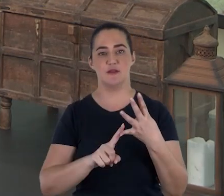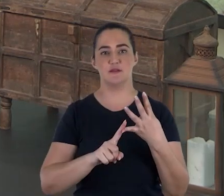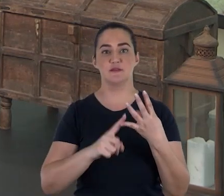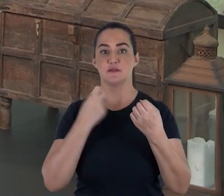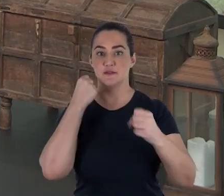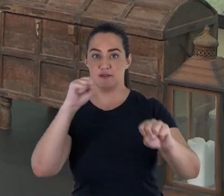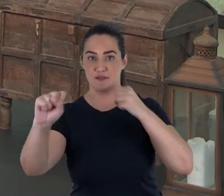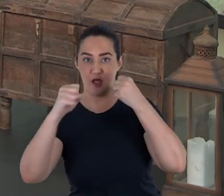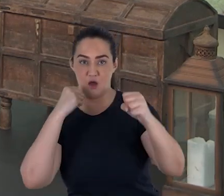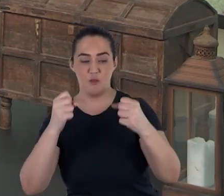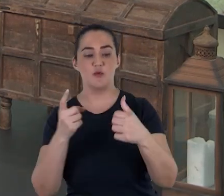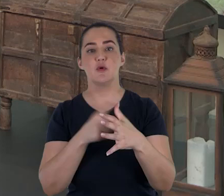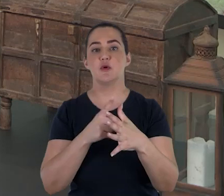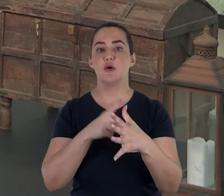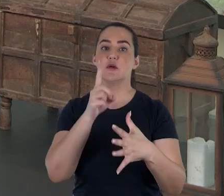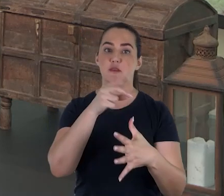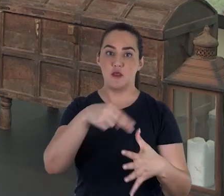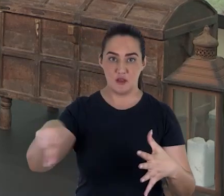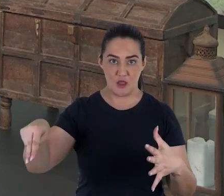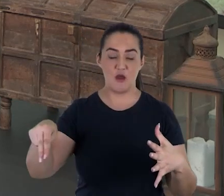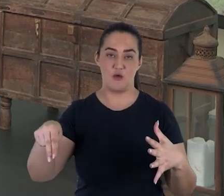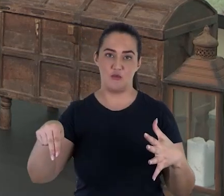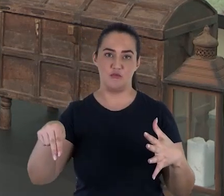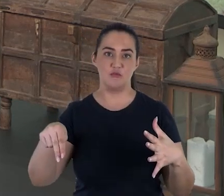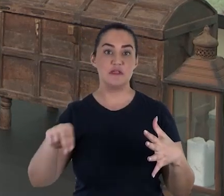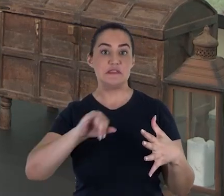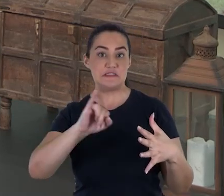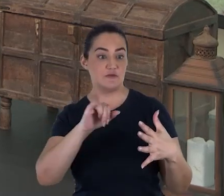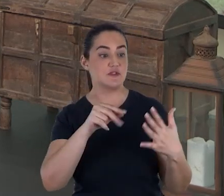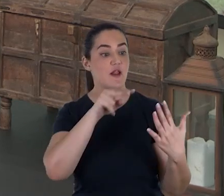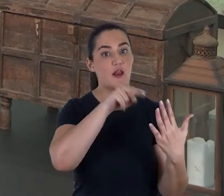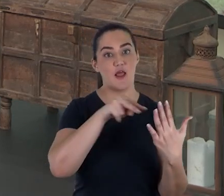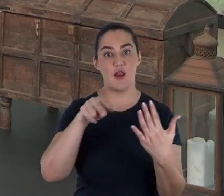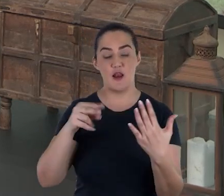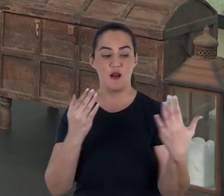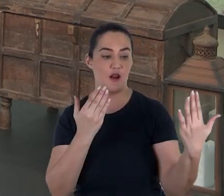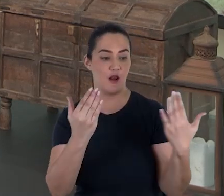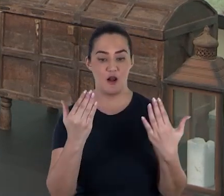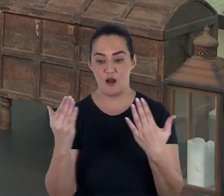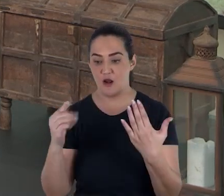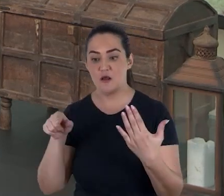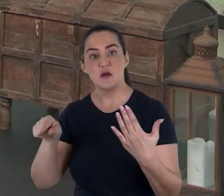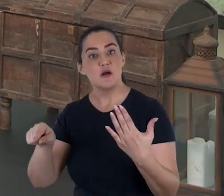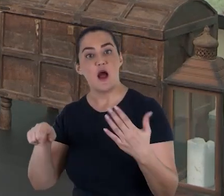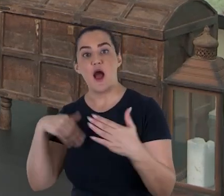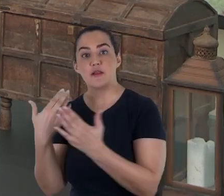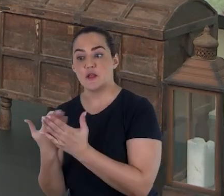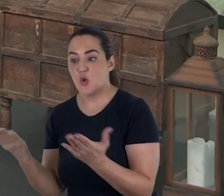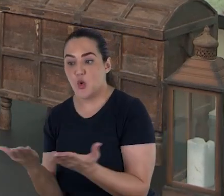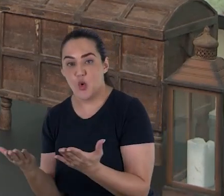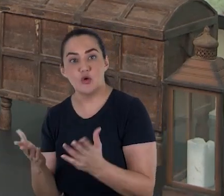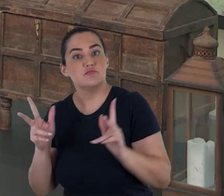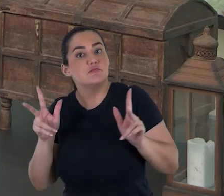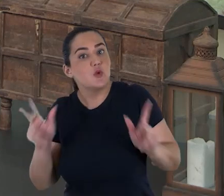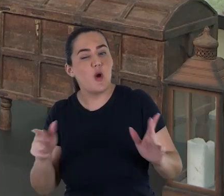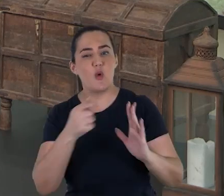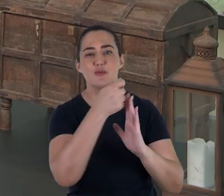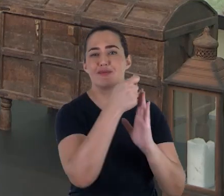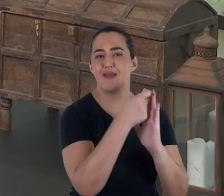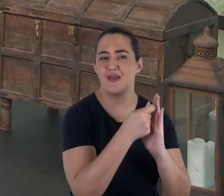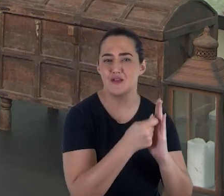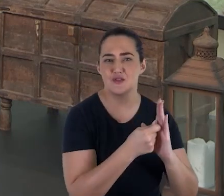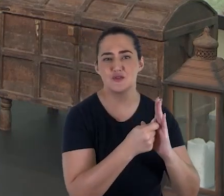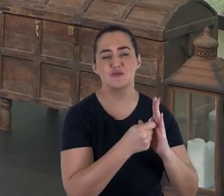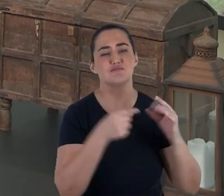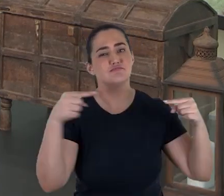Mas, em essência, como eu disse, eles não apresentam alterações que comprometam a transmissão do texto ao longo dos anos.